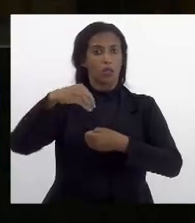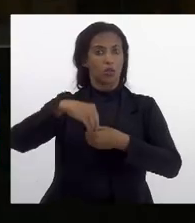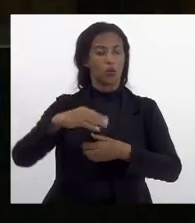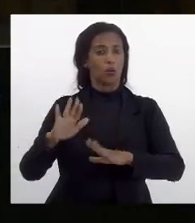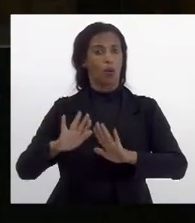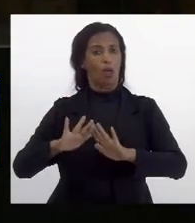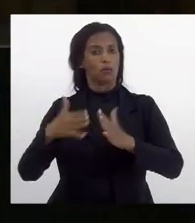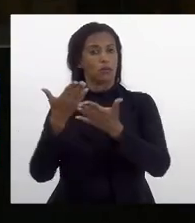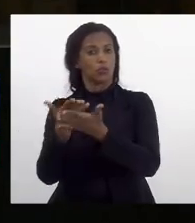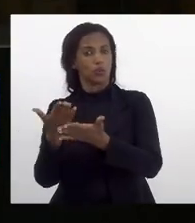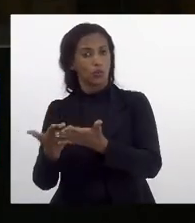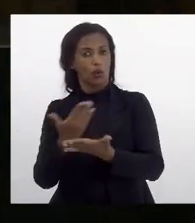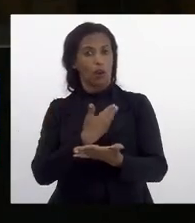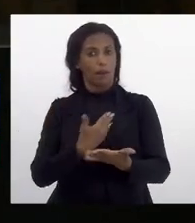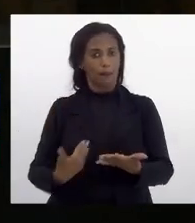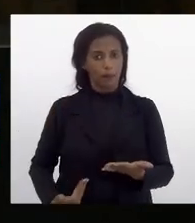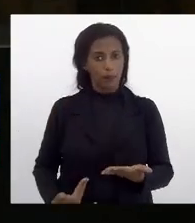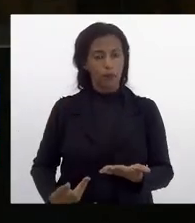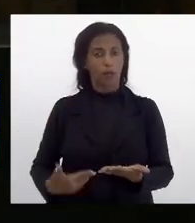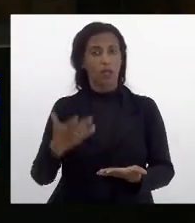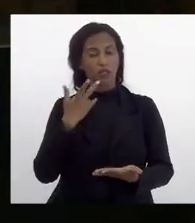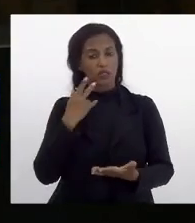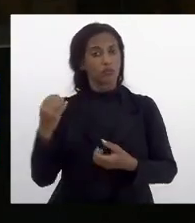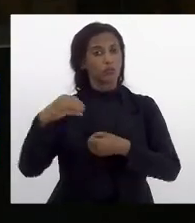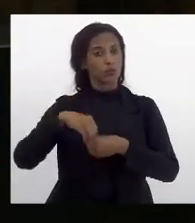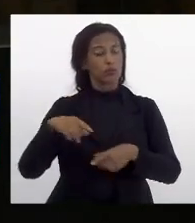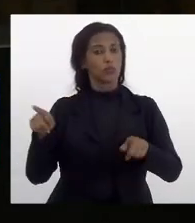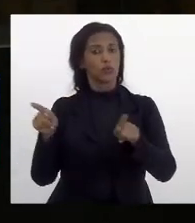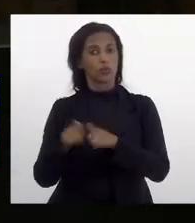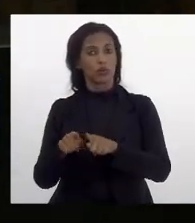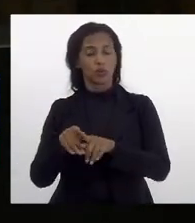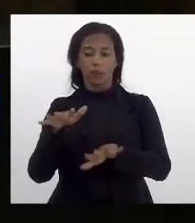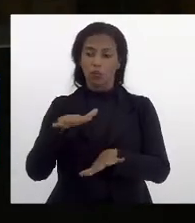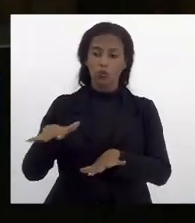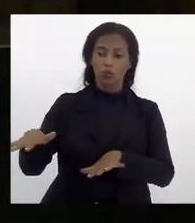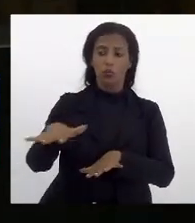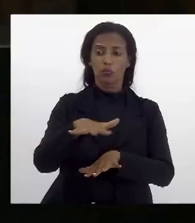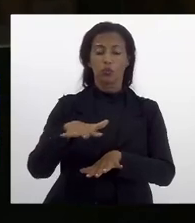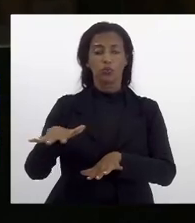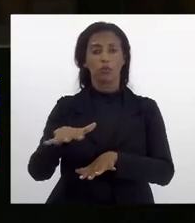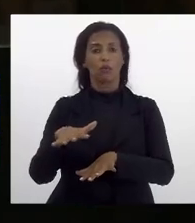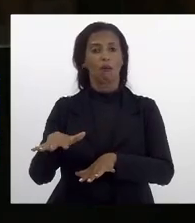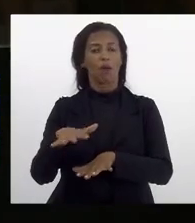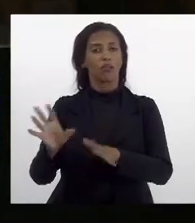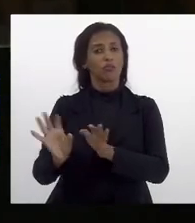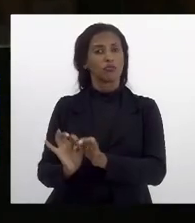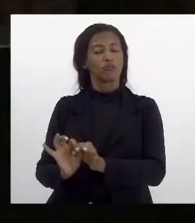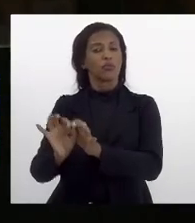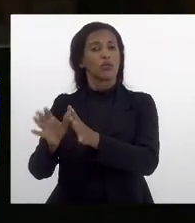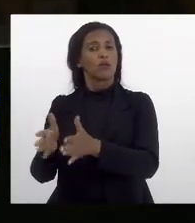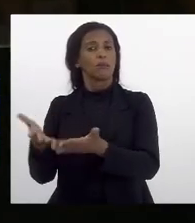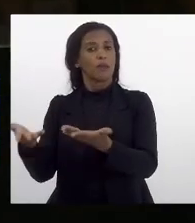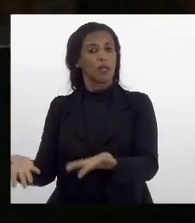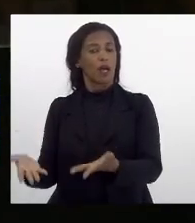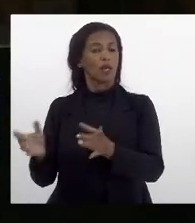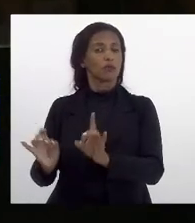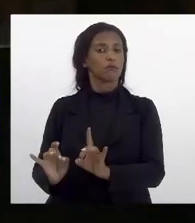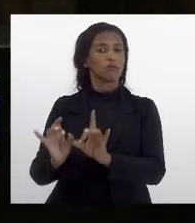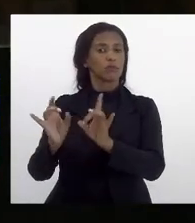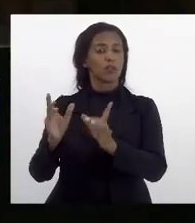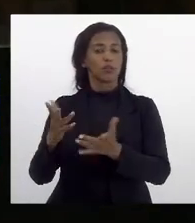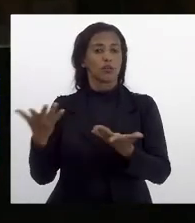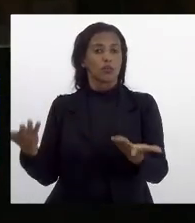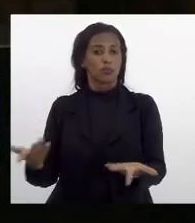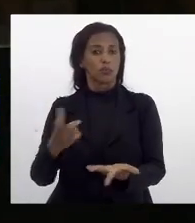escolas públicas a gente inclui também os espaços de privação de liberdade em especial no que